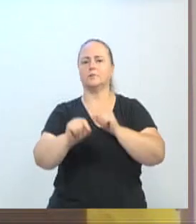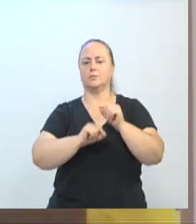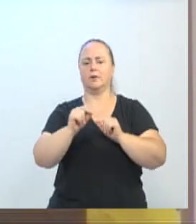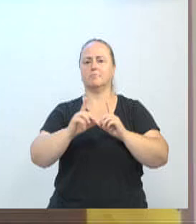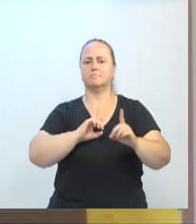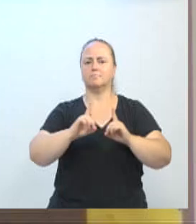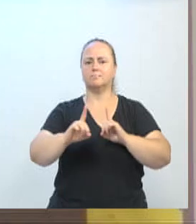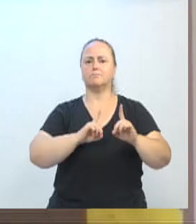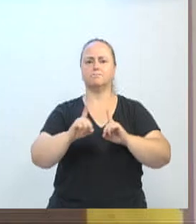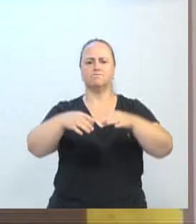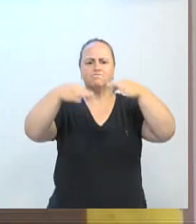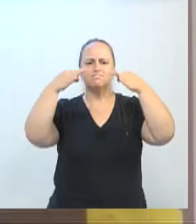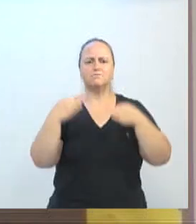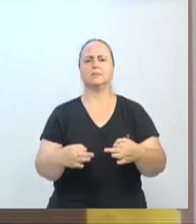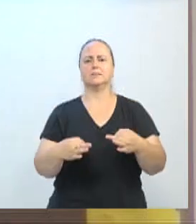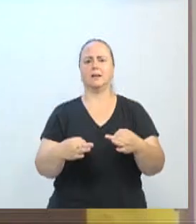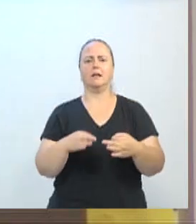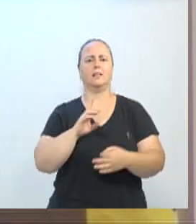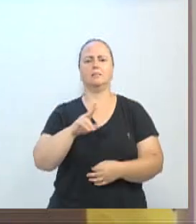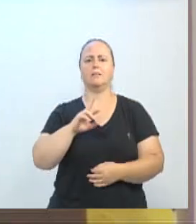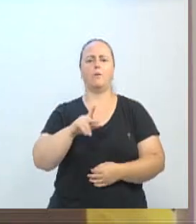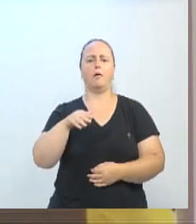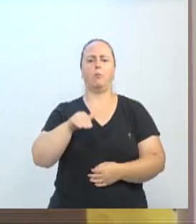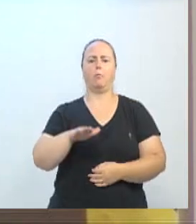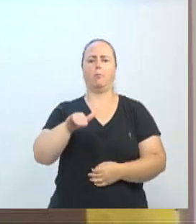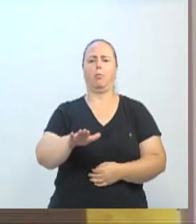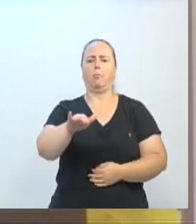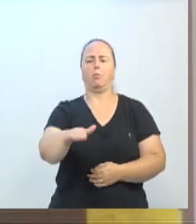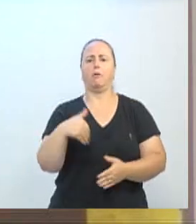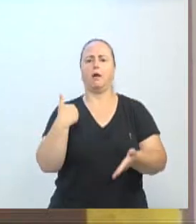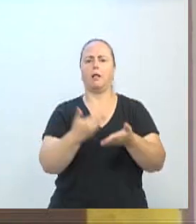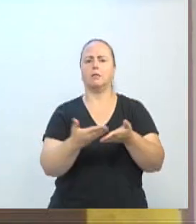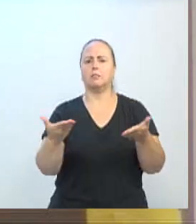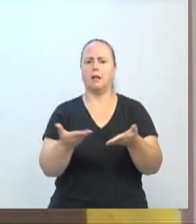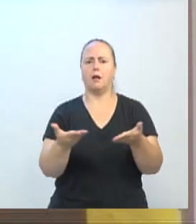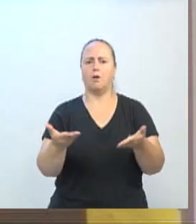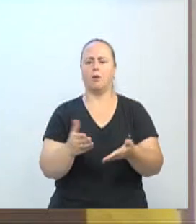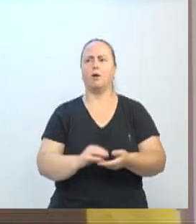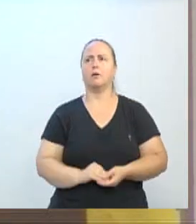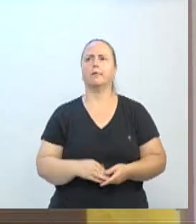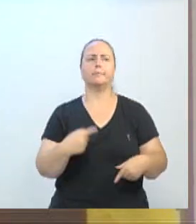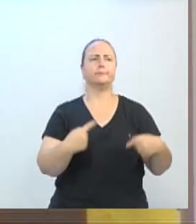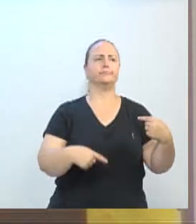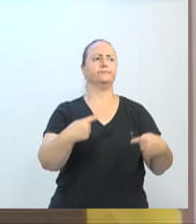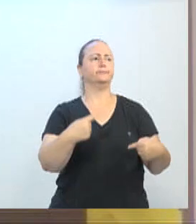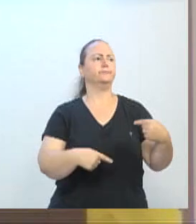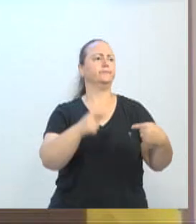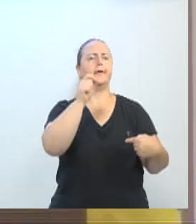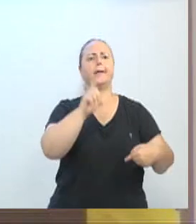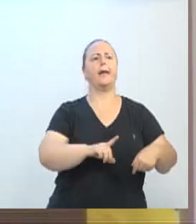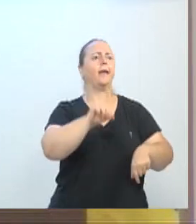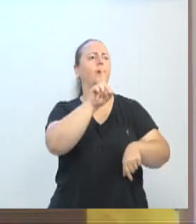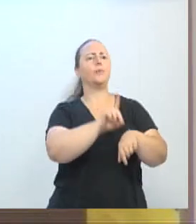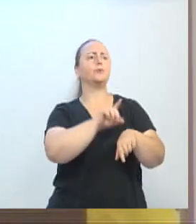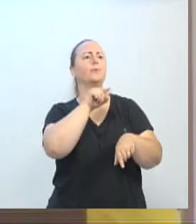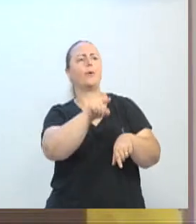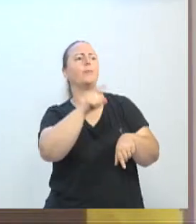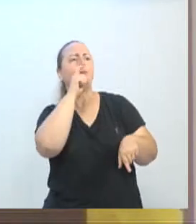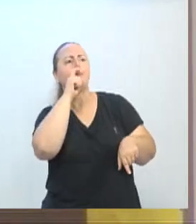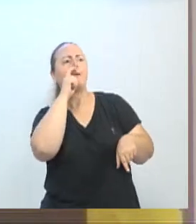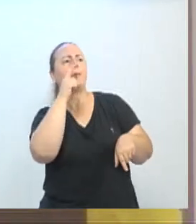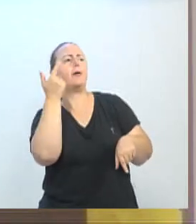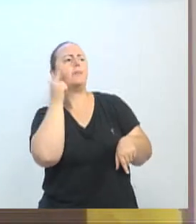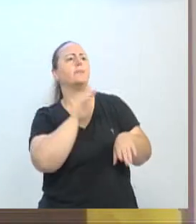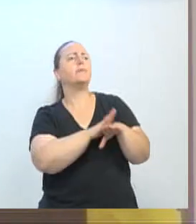-470 decente e não uma picada, que é o que nós temos, estavam discutindo paternidade de quem mais fez.